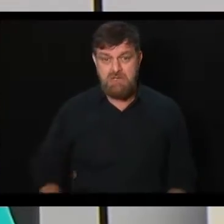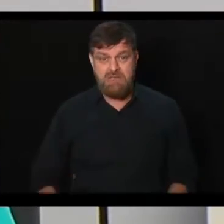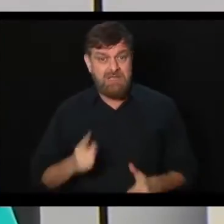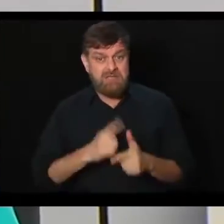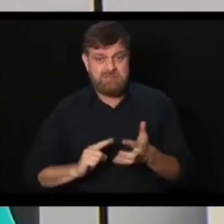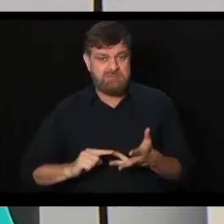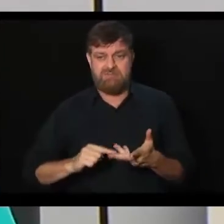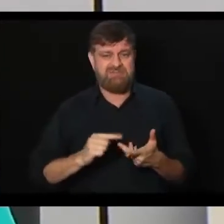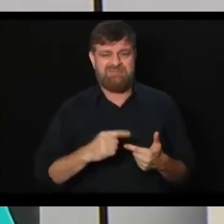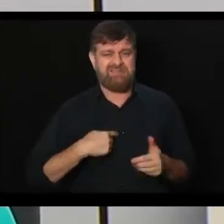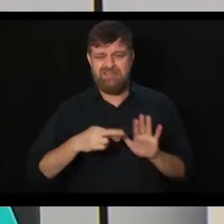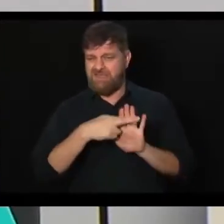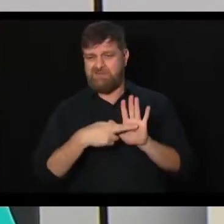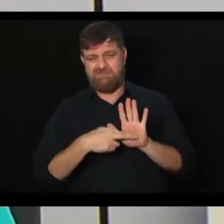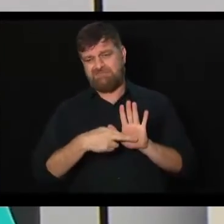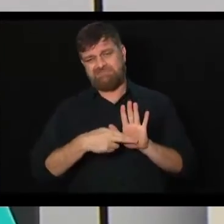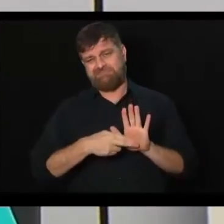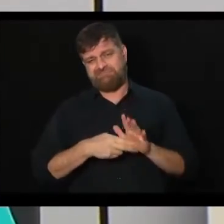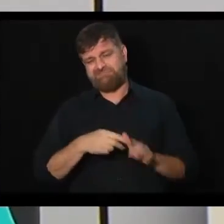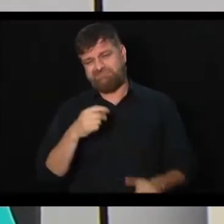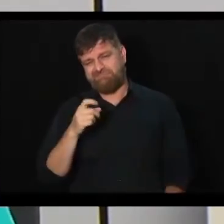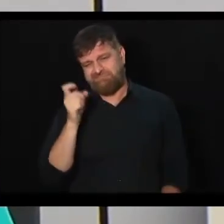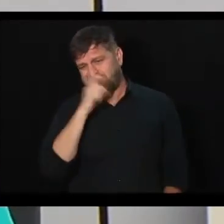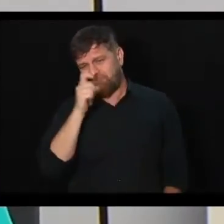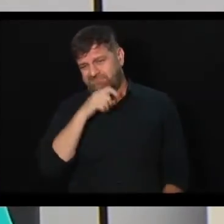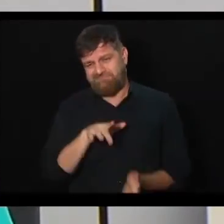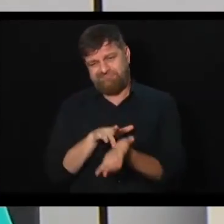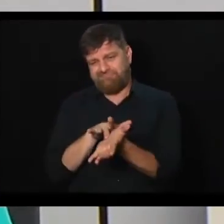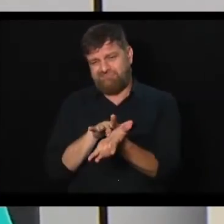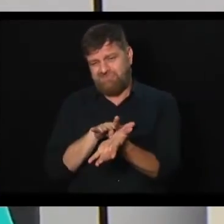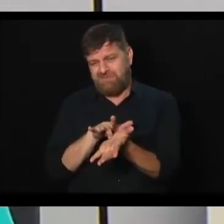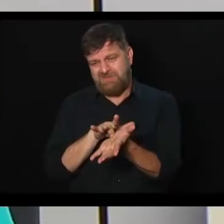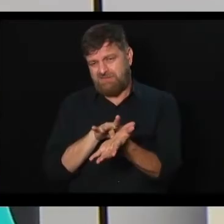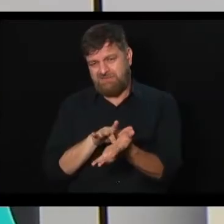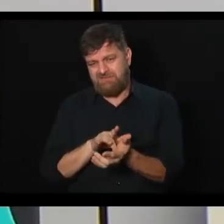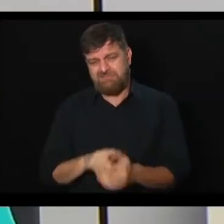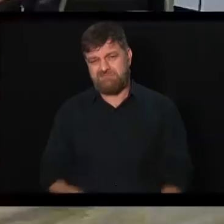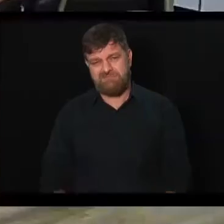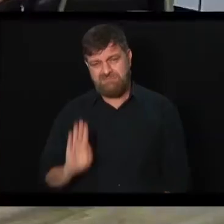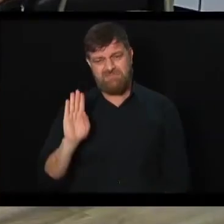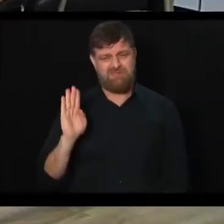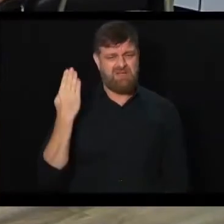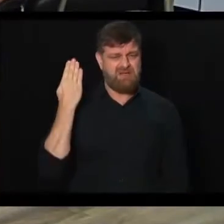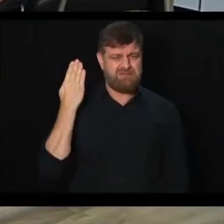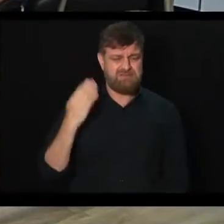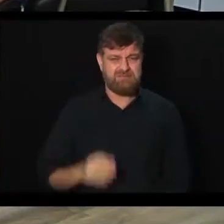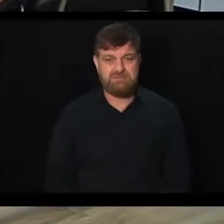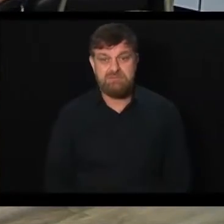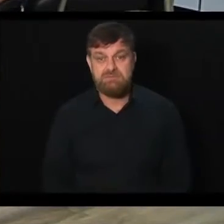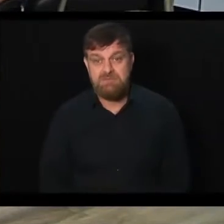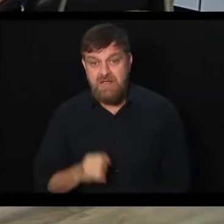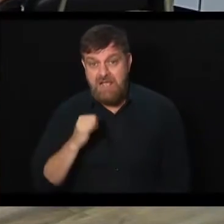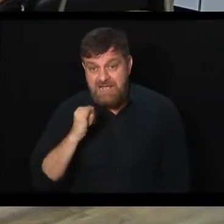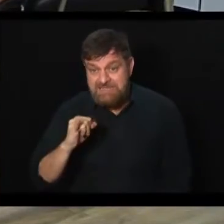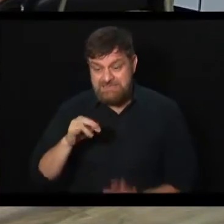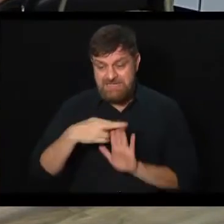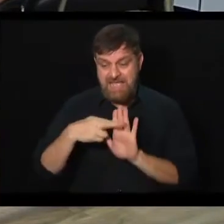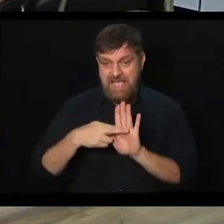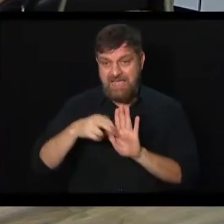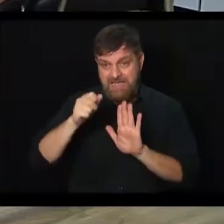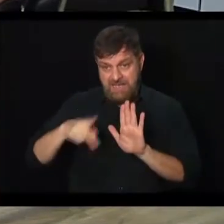gente tem, é uma reforma que é uma fraude, né? Na verdade, a está vivendo uma fraude. Doutor, se essa reforma da Previdência